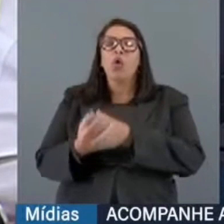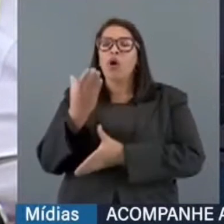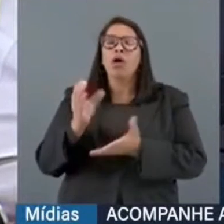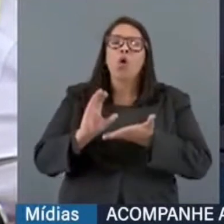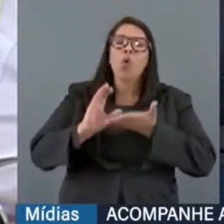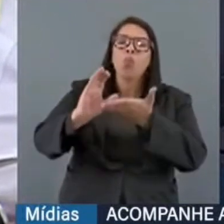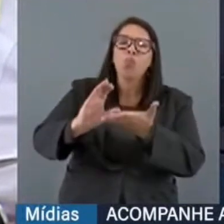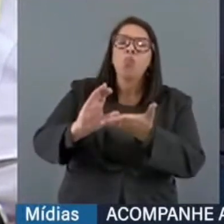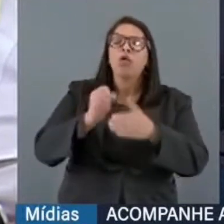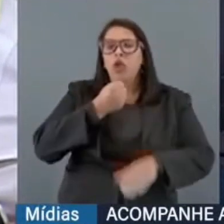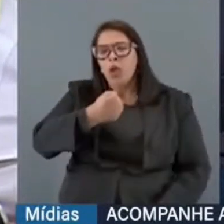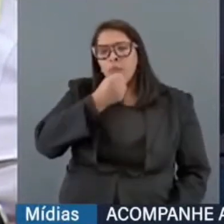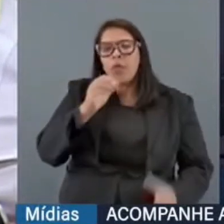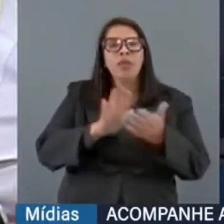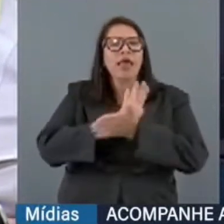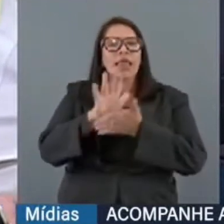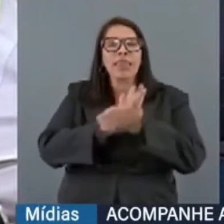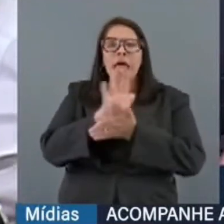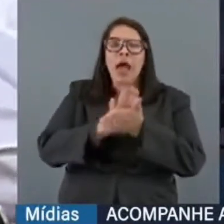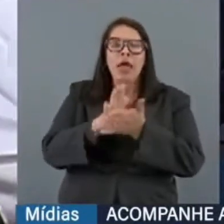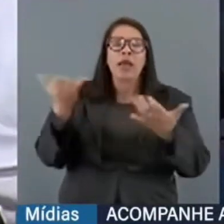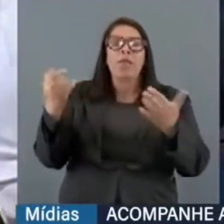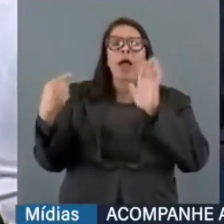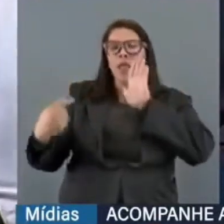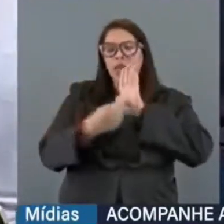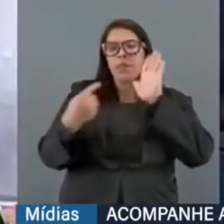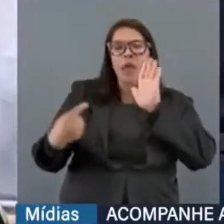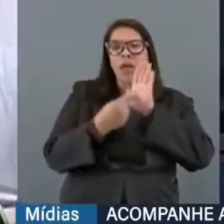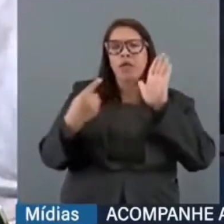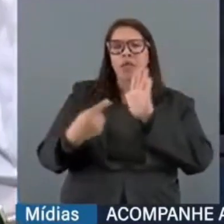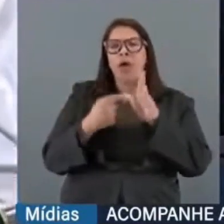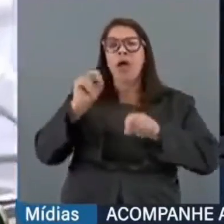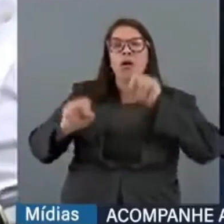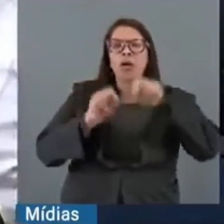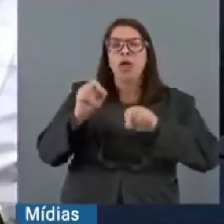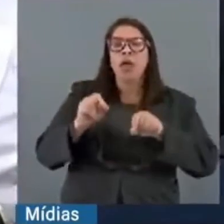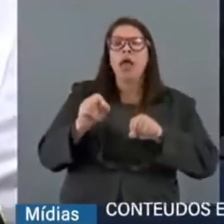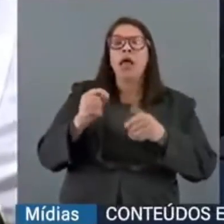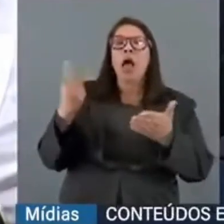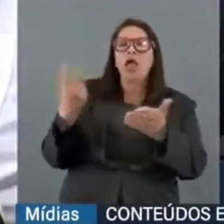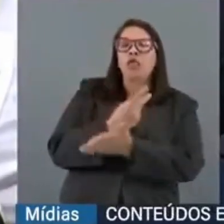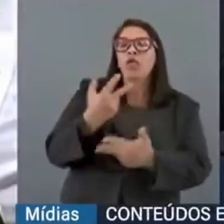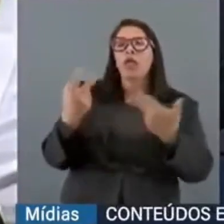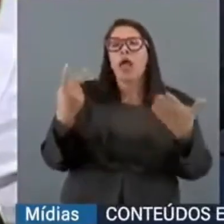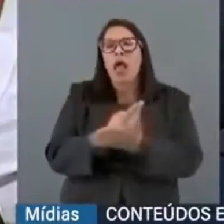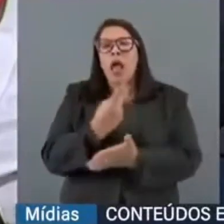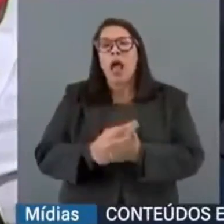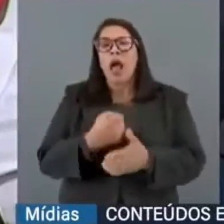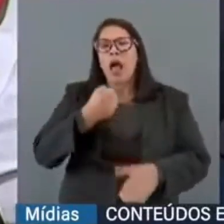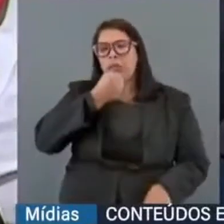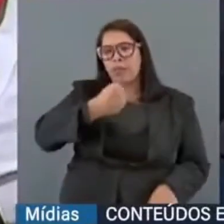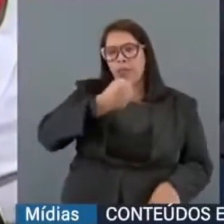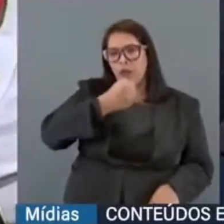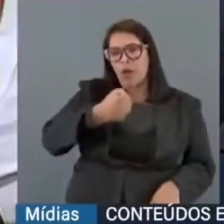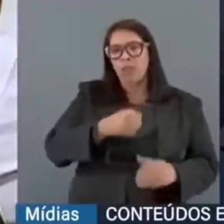ou qualquer outro meio eficaz para receber denúncias relativas às condutas ilícitas praticadas pelos veículos de